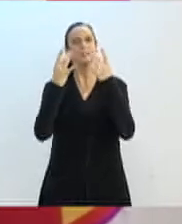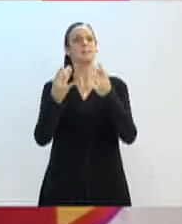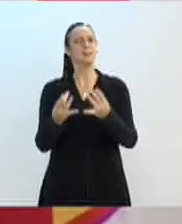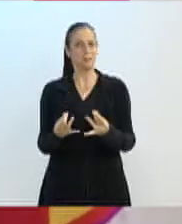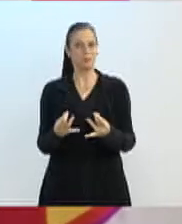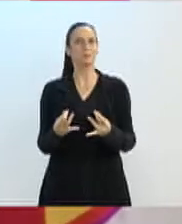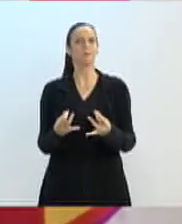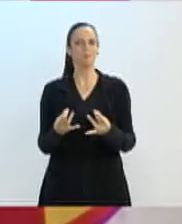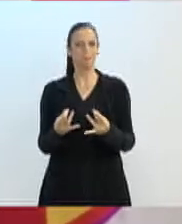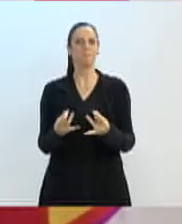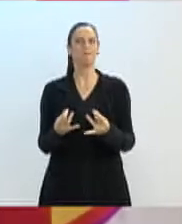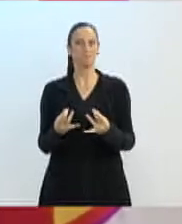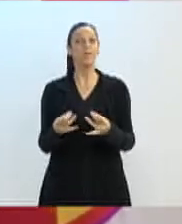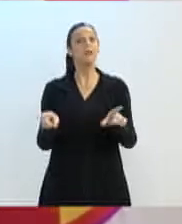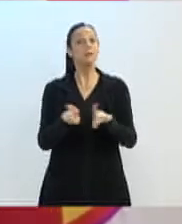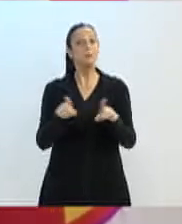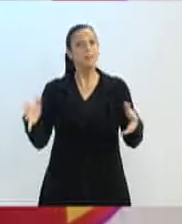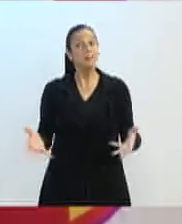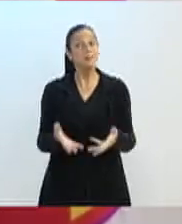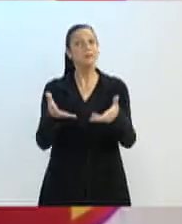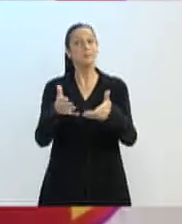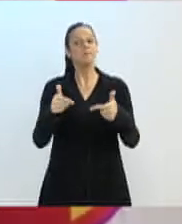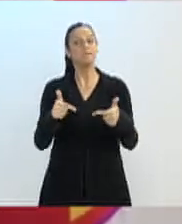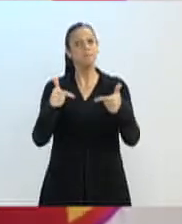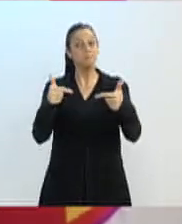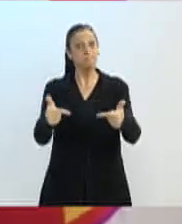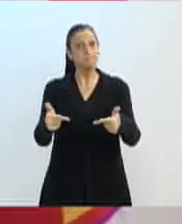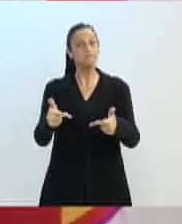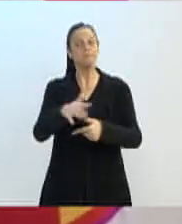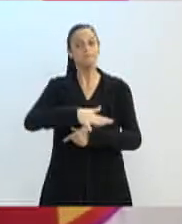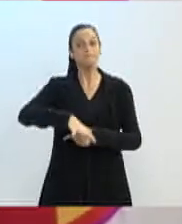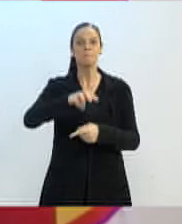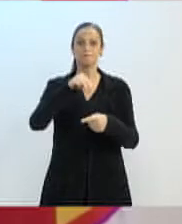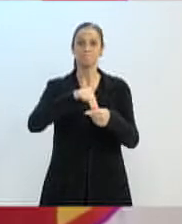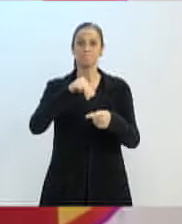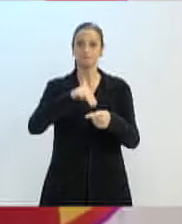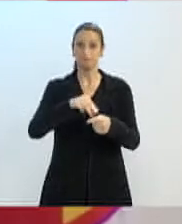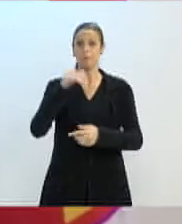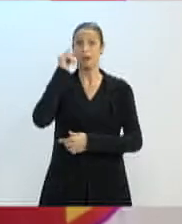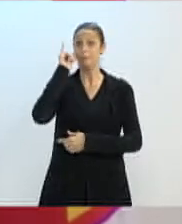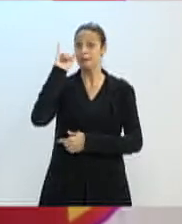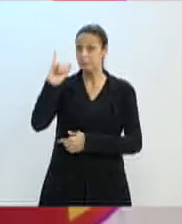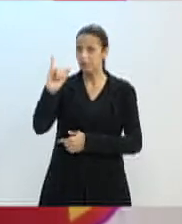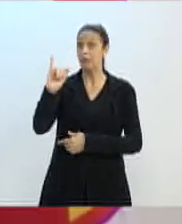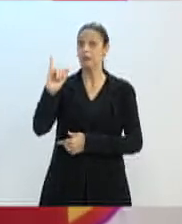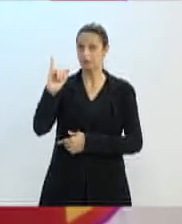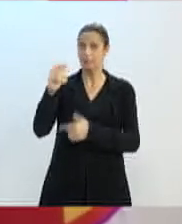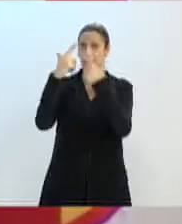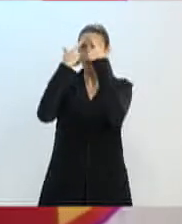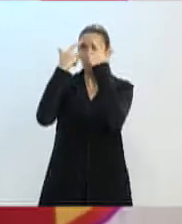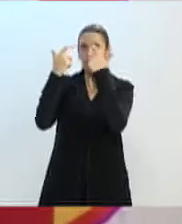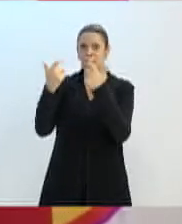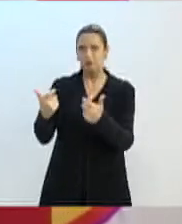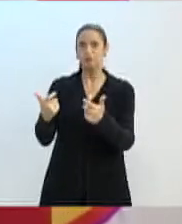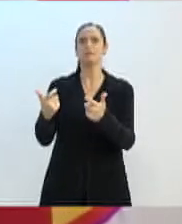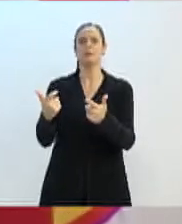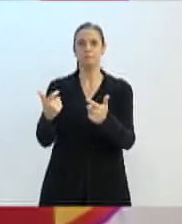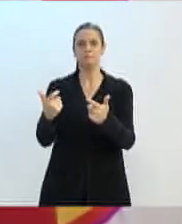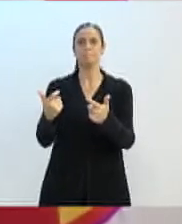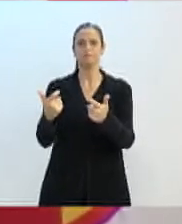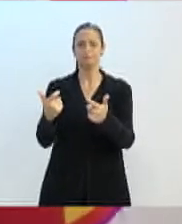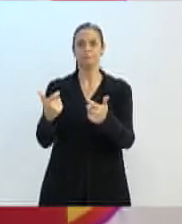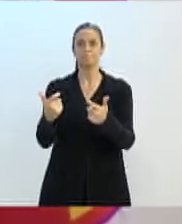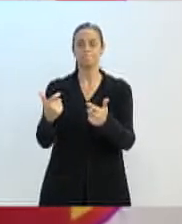e também incentive as ações do município em relação à prevenção nas violências. Dizer que nós temos,